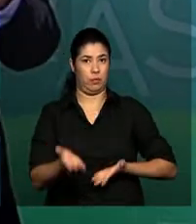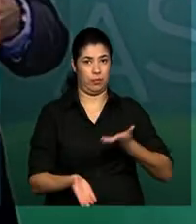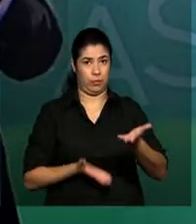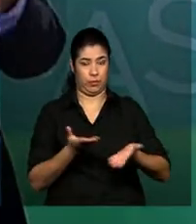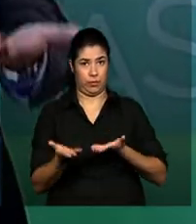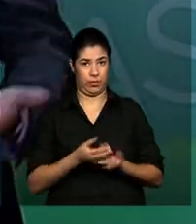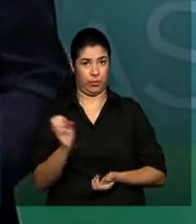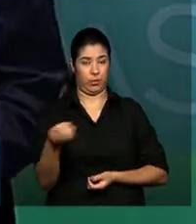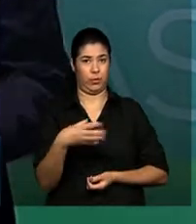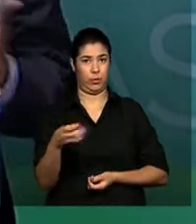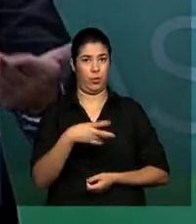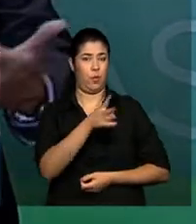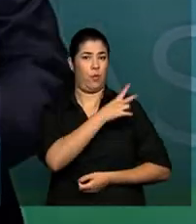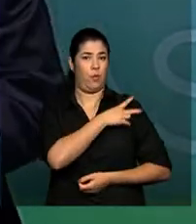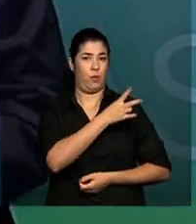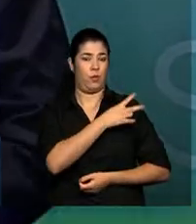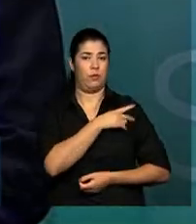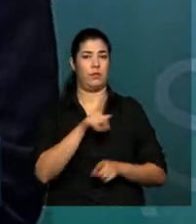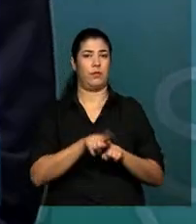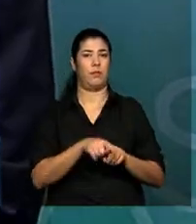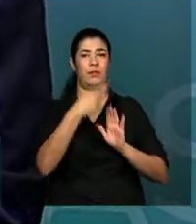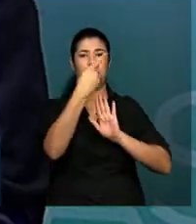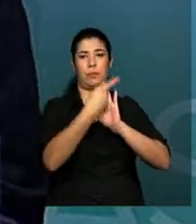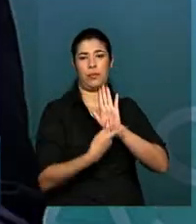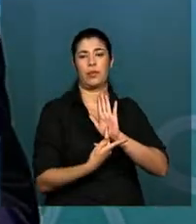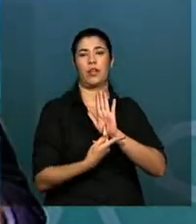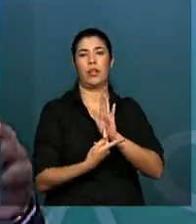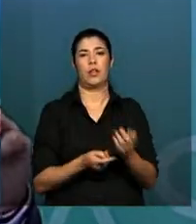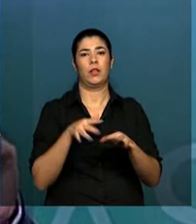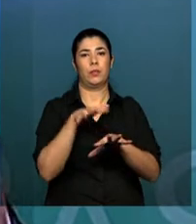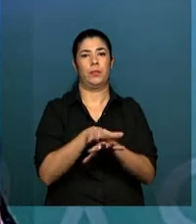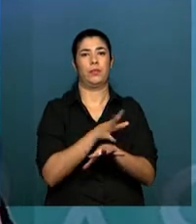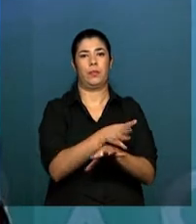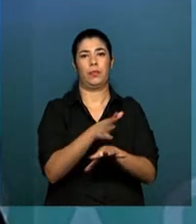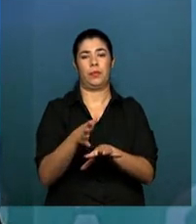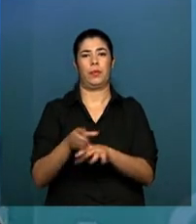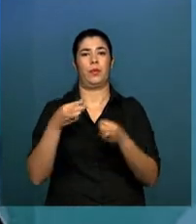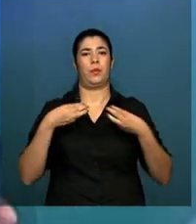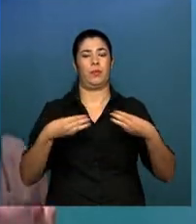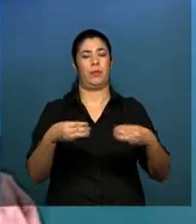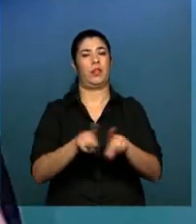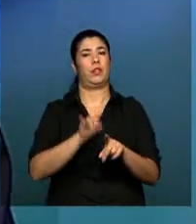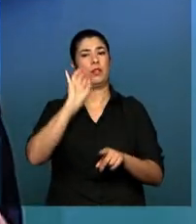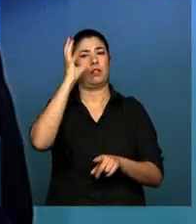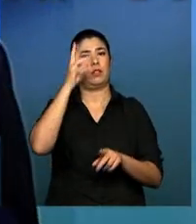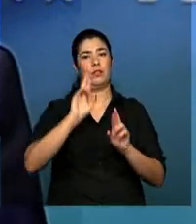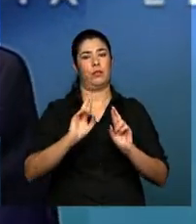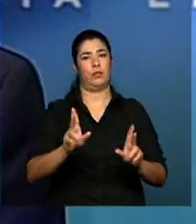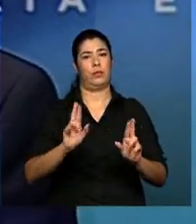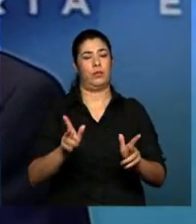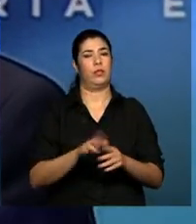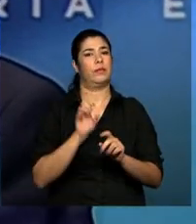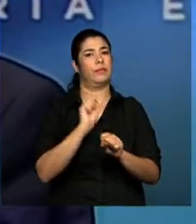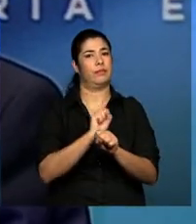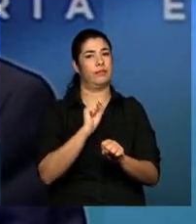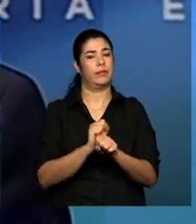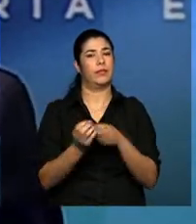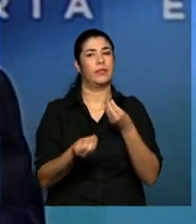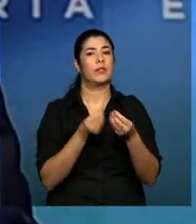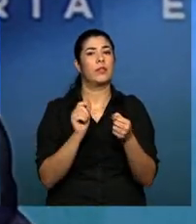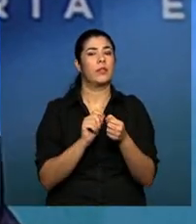dessas novas, dos efeitos da portaria interministerial, vai significar ainda um pequeno espaço de tempo entre a